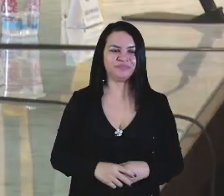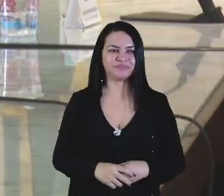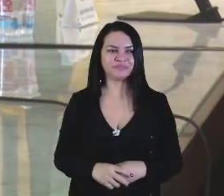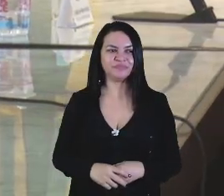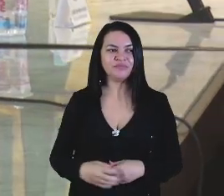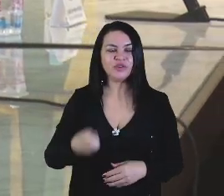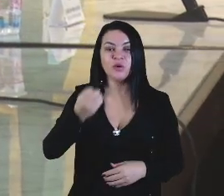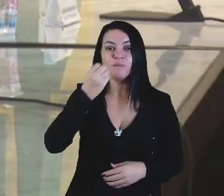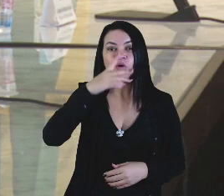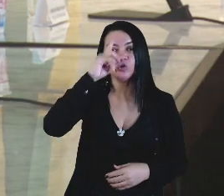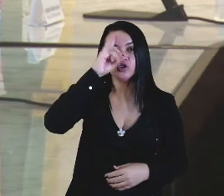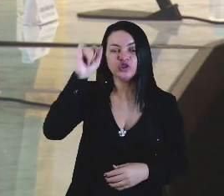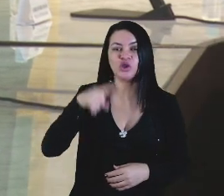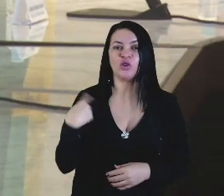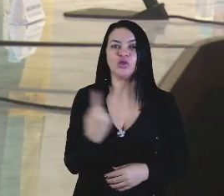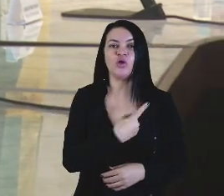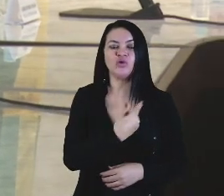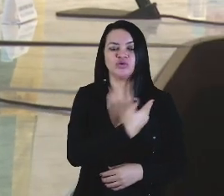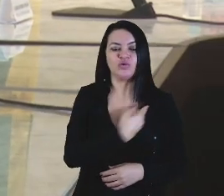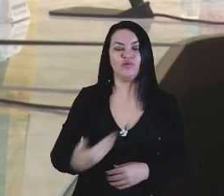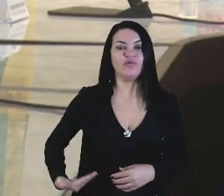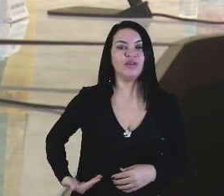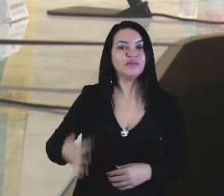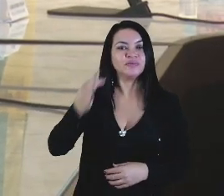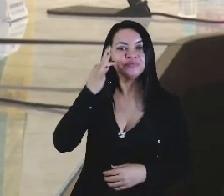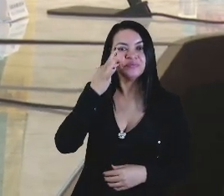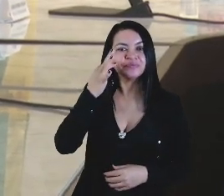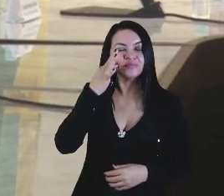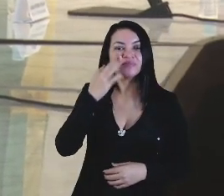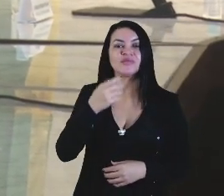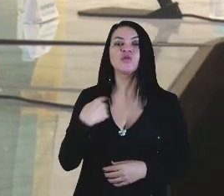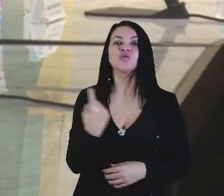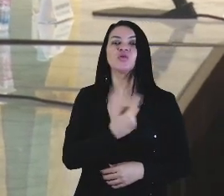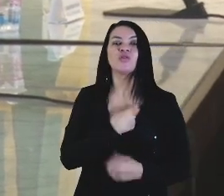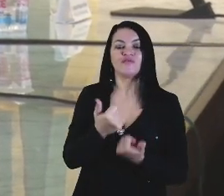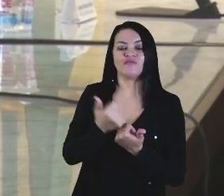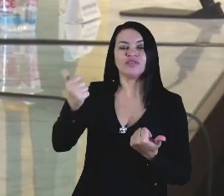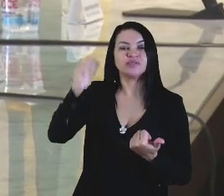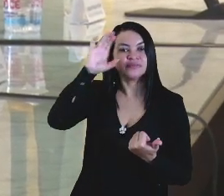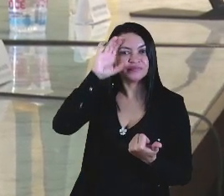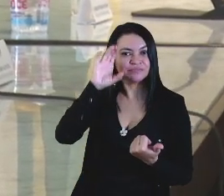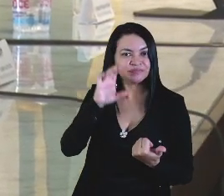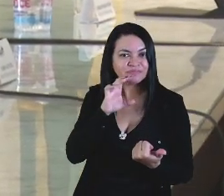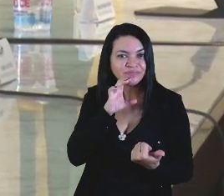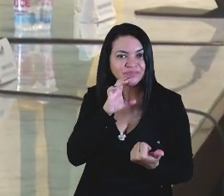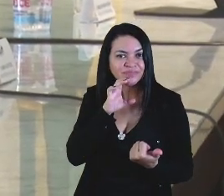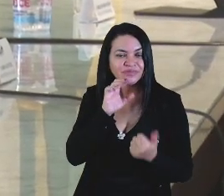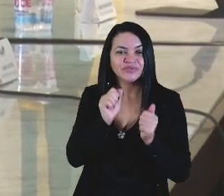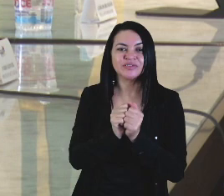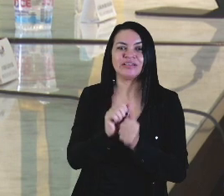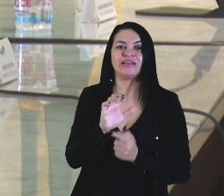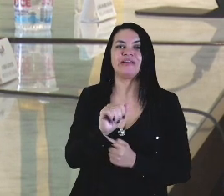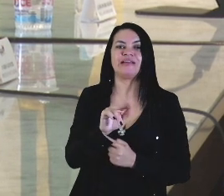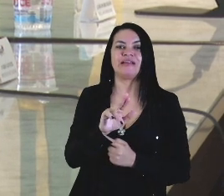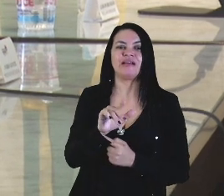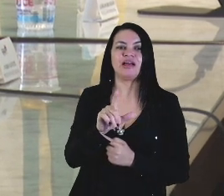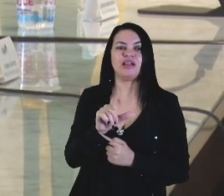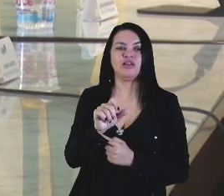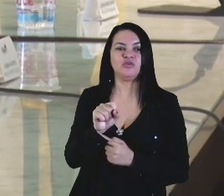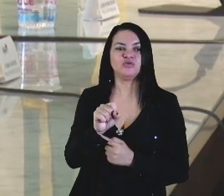Bom dia ao nosso governador Flávio Dino, ao nosso vice-governador, meu amigo pessoal Carlos Brandão,